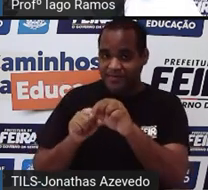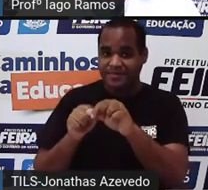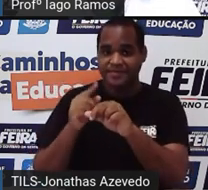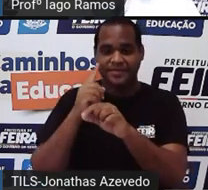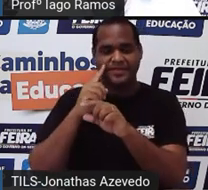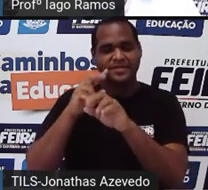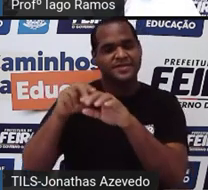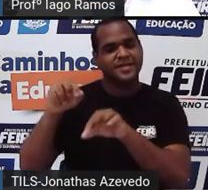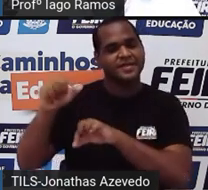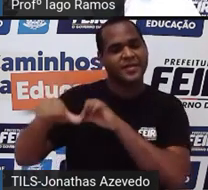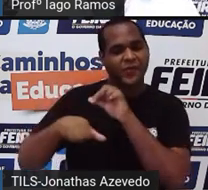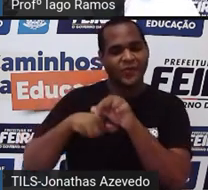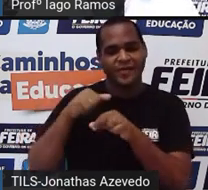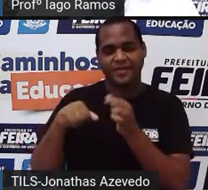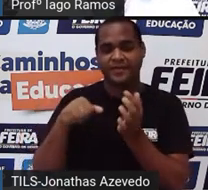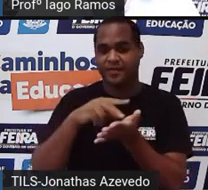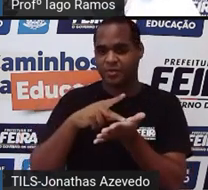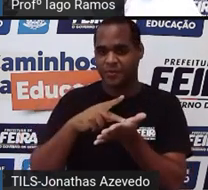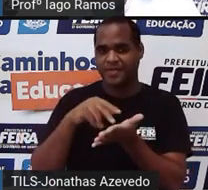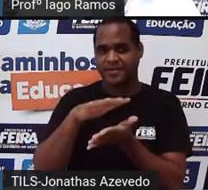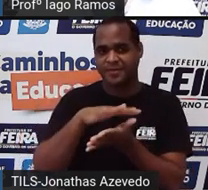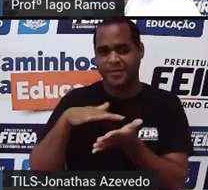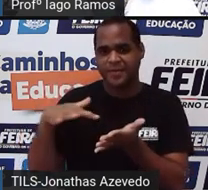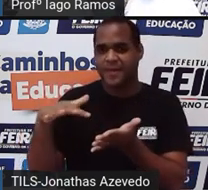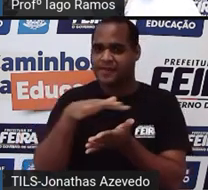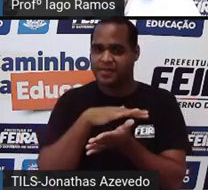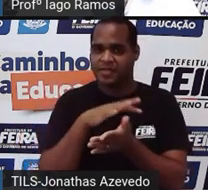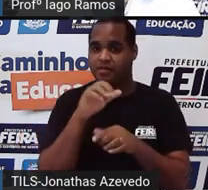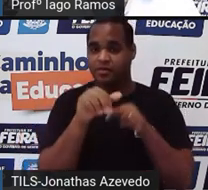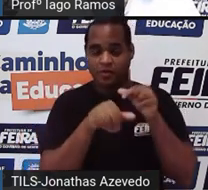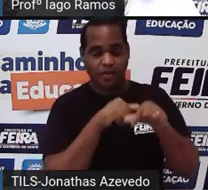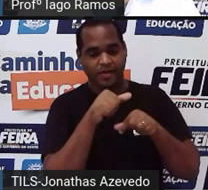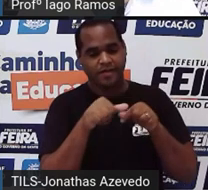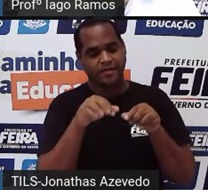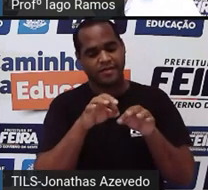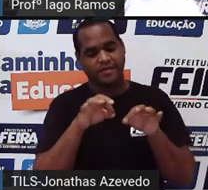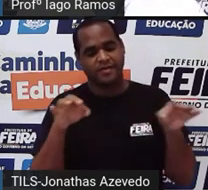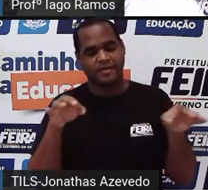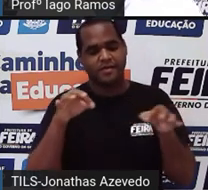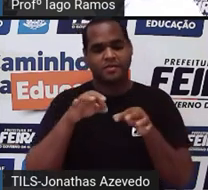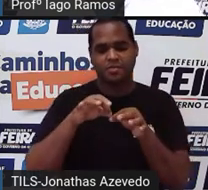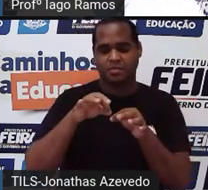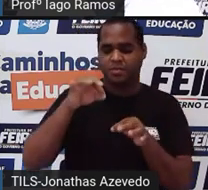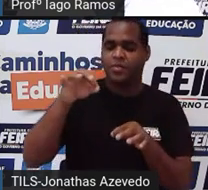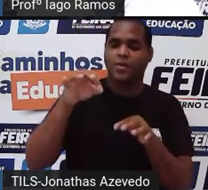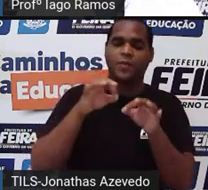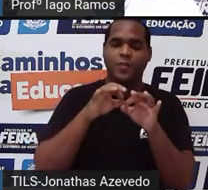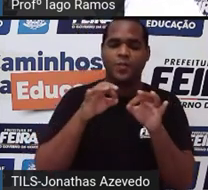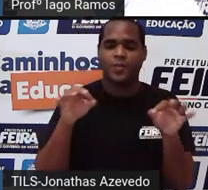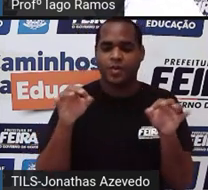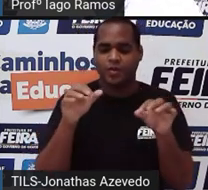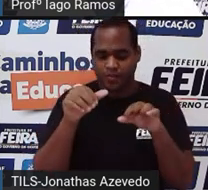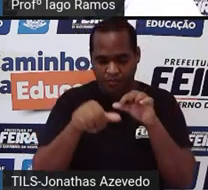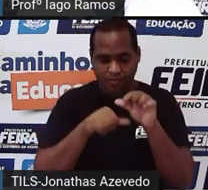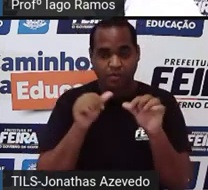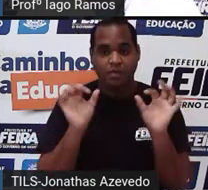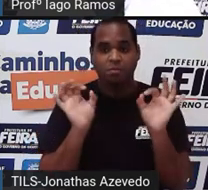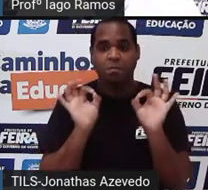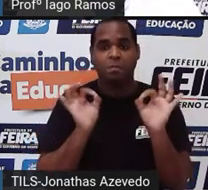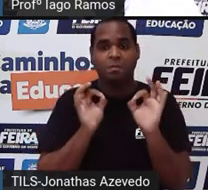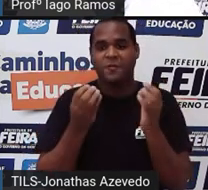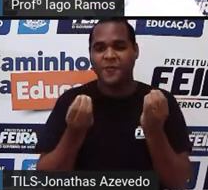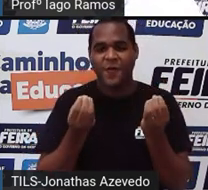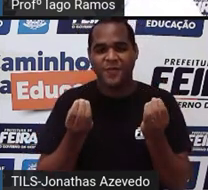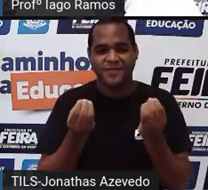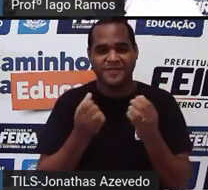transformações em figuras geométricas planas sem alterar suas medidas?